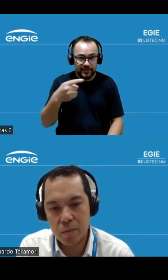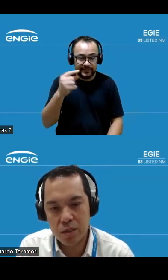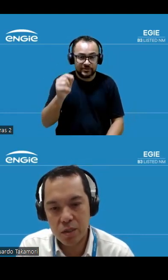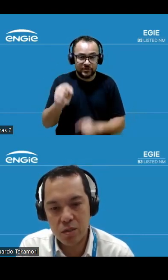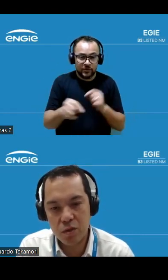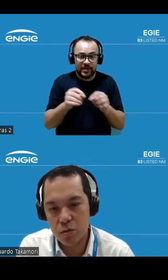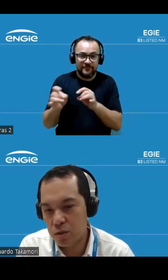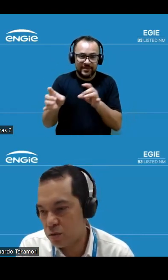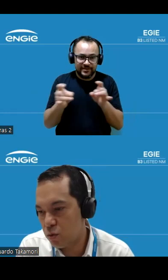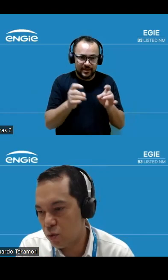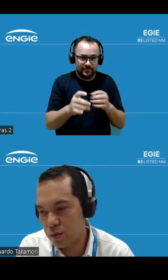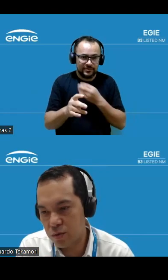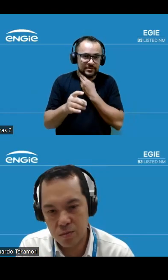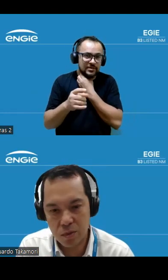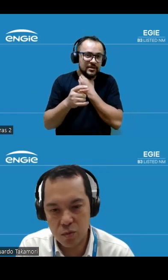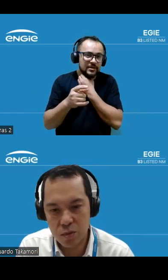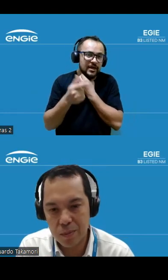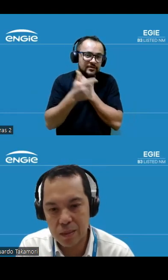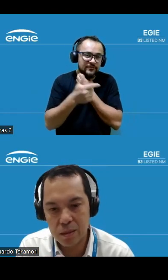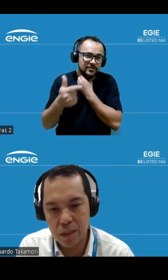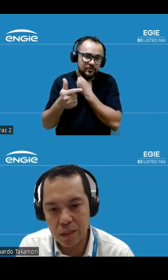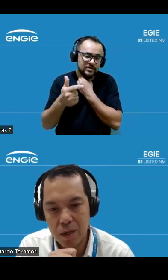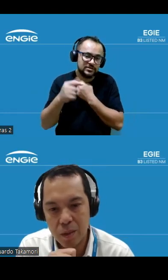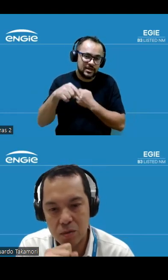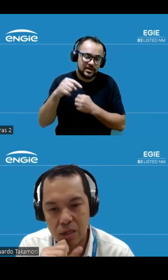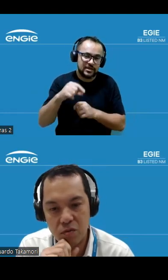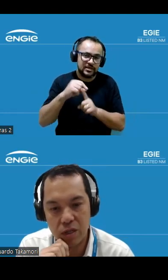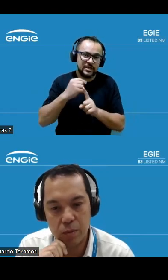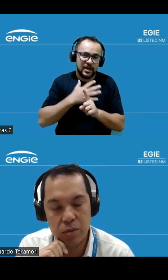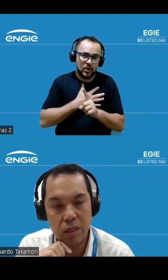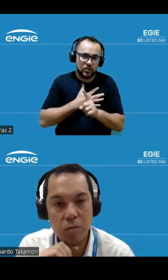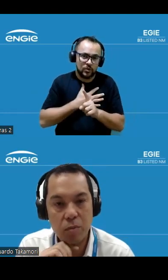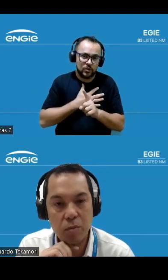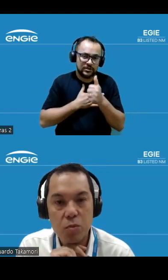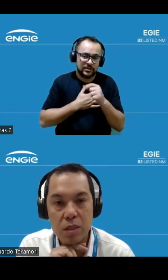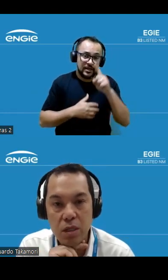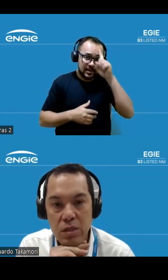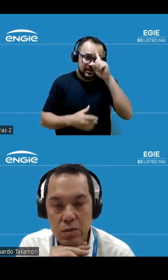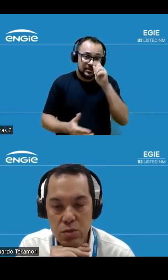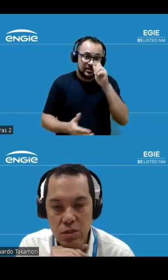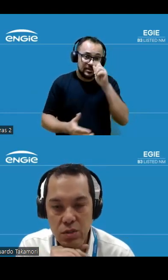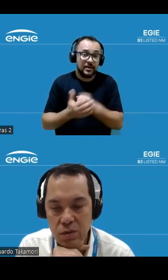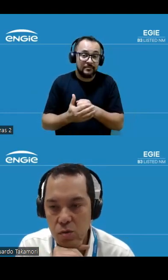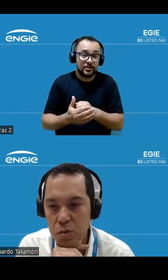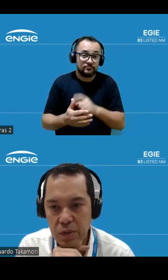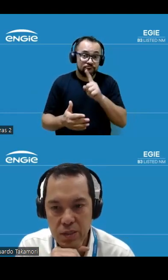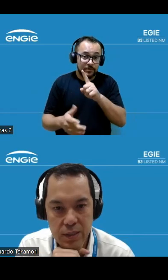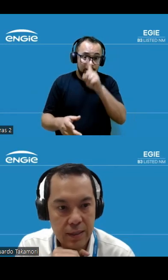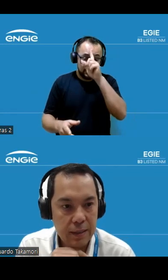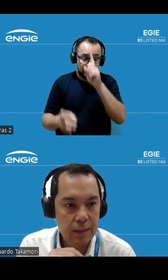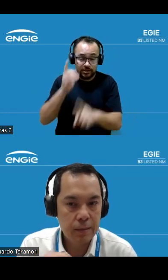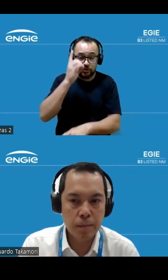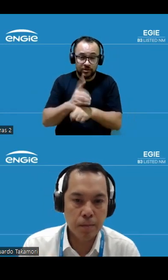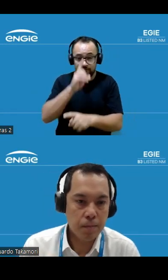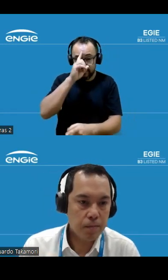-dividendos a partir de 22 de 8 de duas semanas e a data de pagamento será definida posteriormente pela diretoria executiva como de praxe.